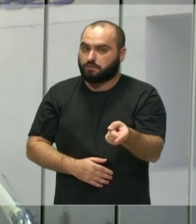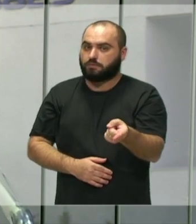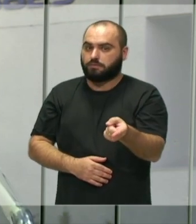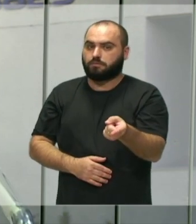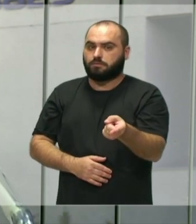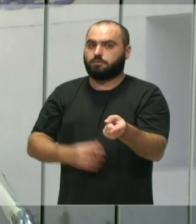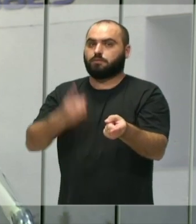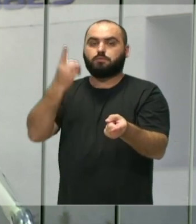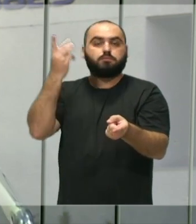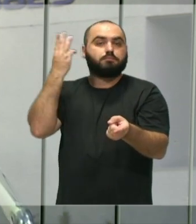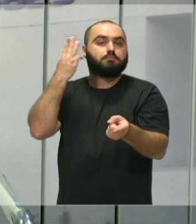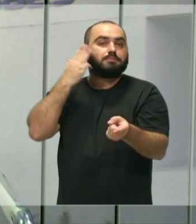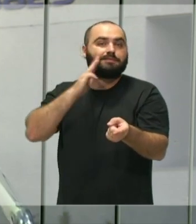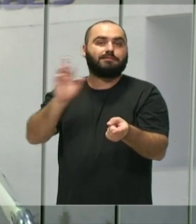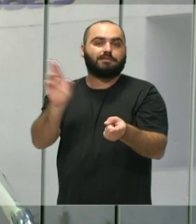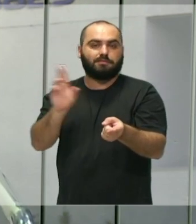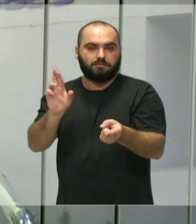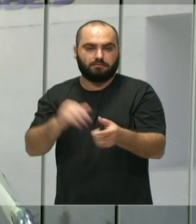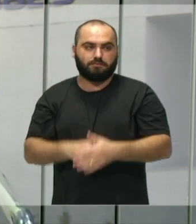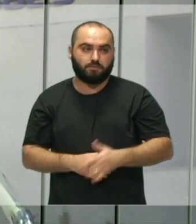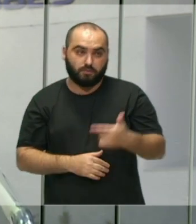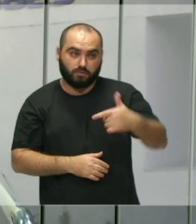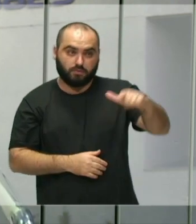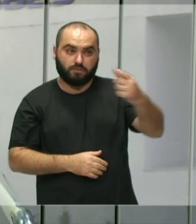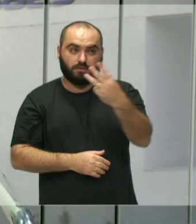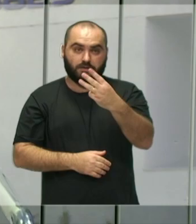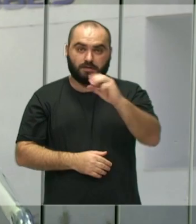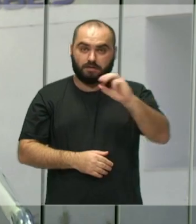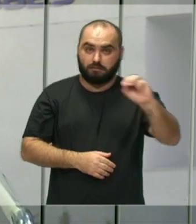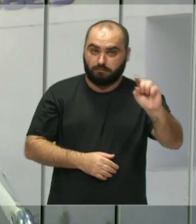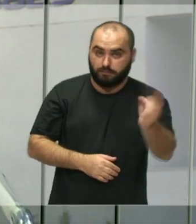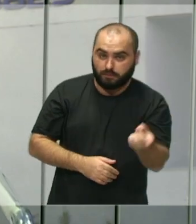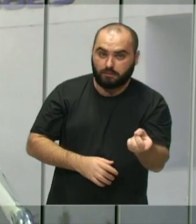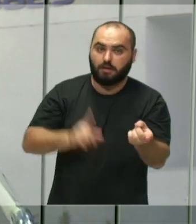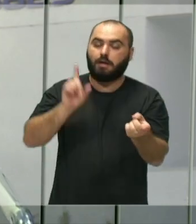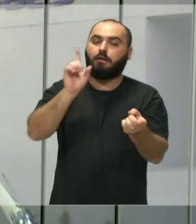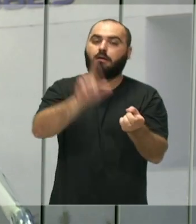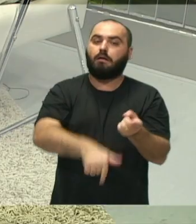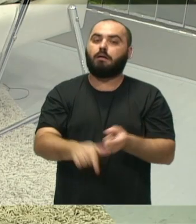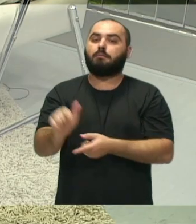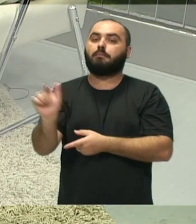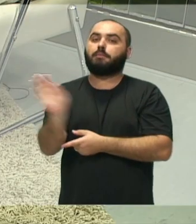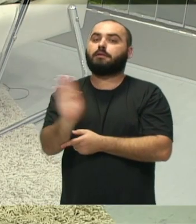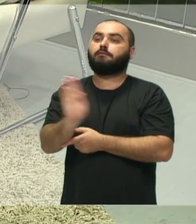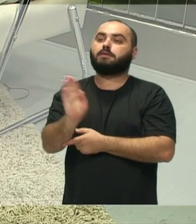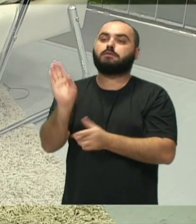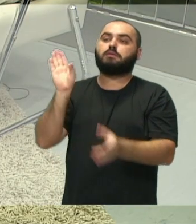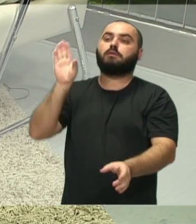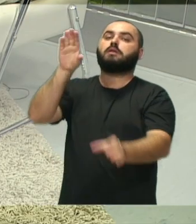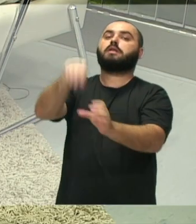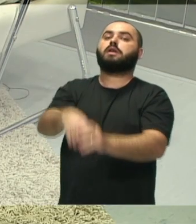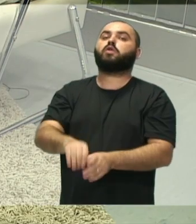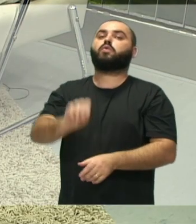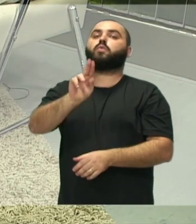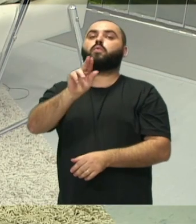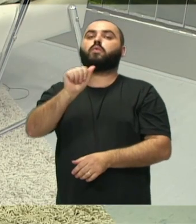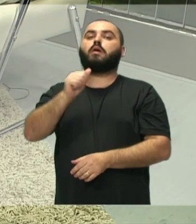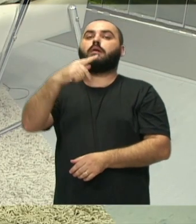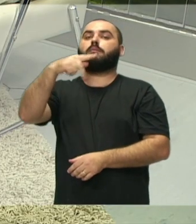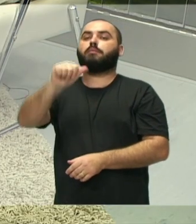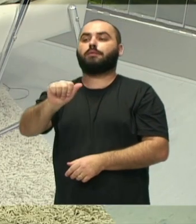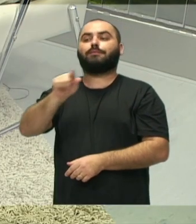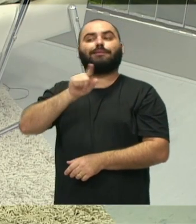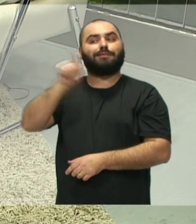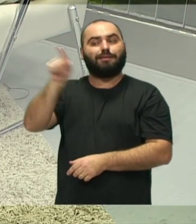.000.000 de reais e os outros 300.000 reais vão para benefícios na UAPA. Tem várias situações que